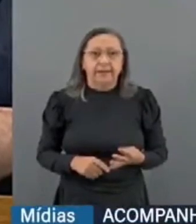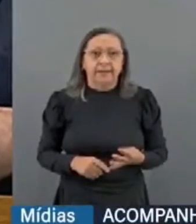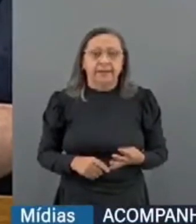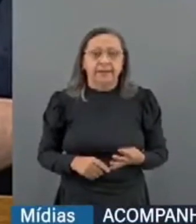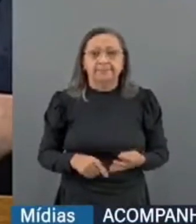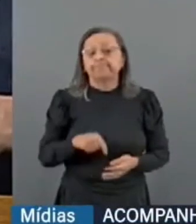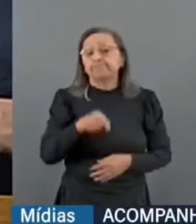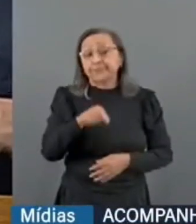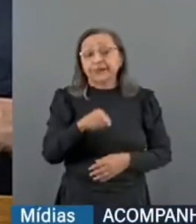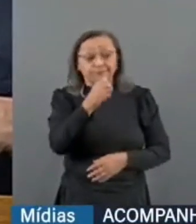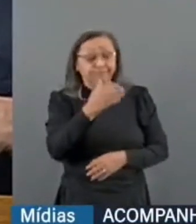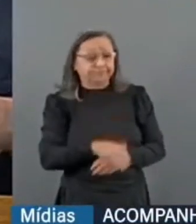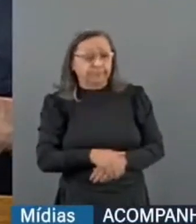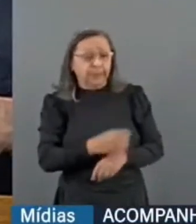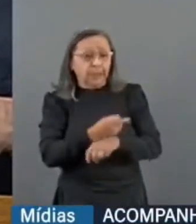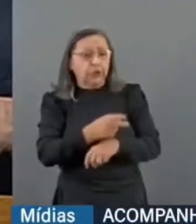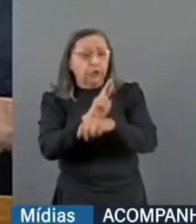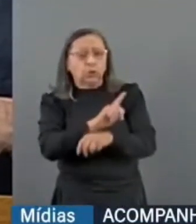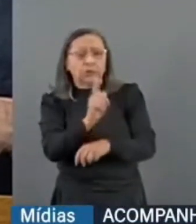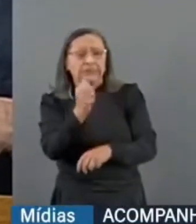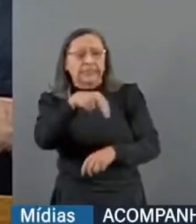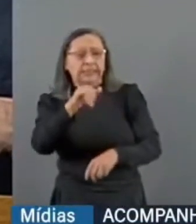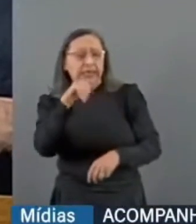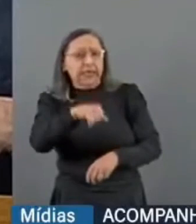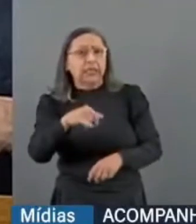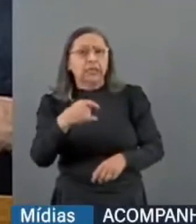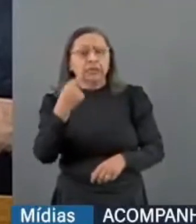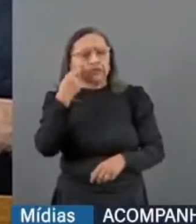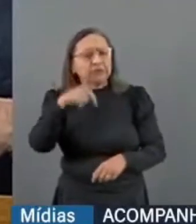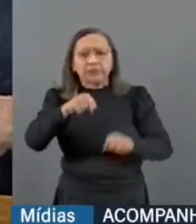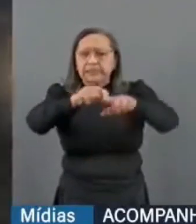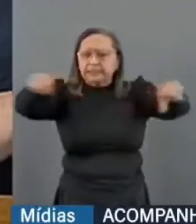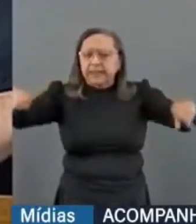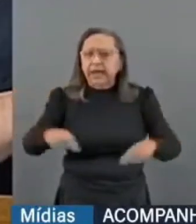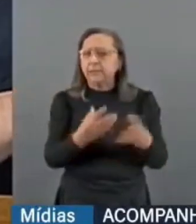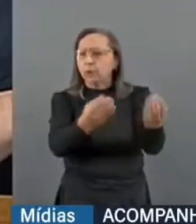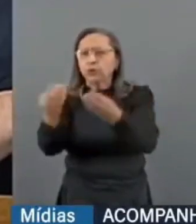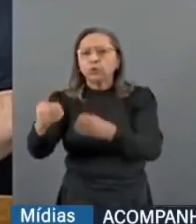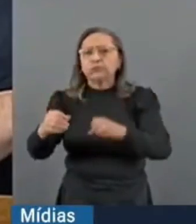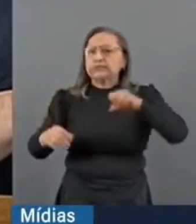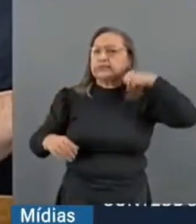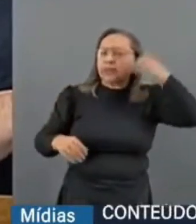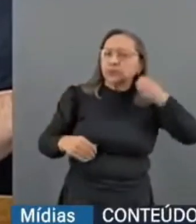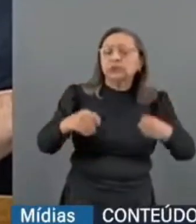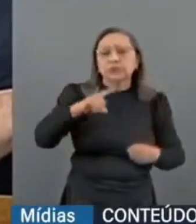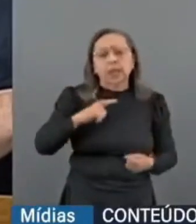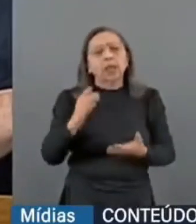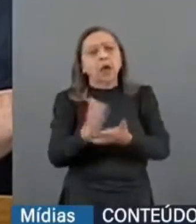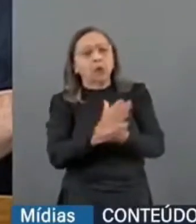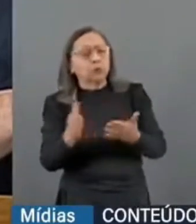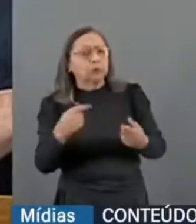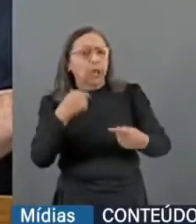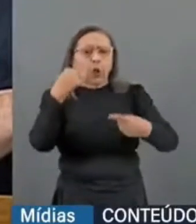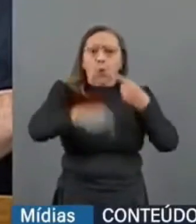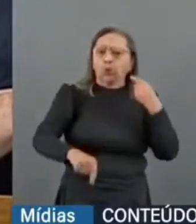Doutor Zanin, eu tenho uma grande... Aqui dentro, onde o senhor está vendo esses senadores aqui, existem aqueles que são frontalmente